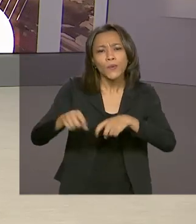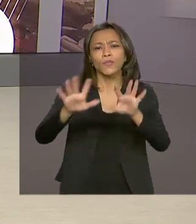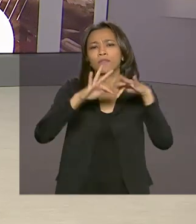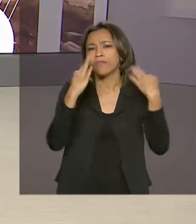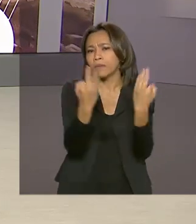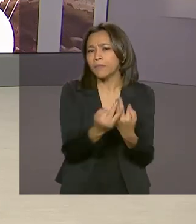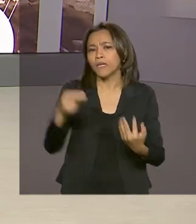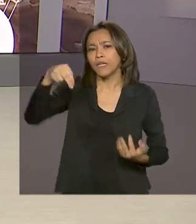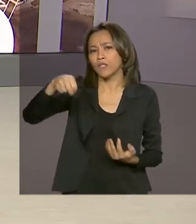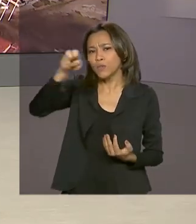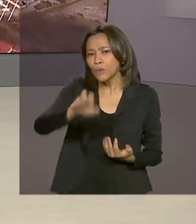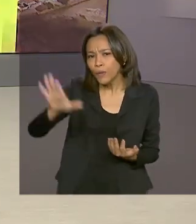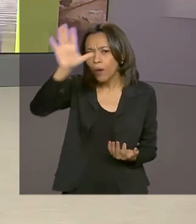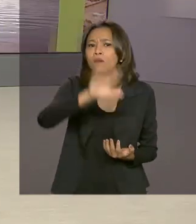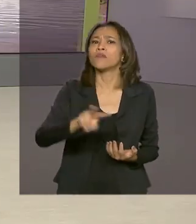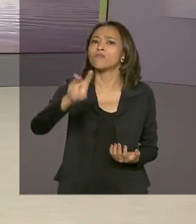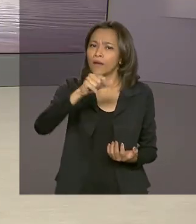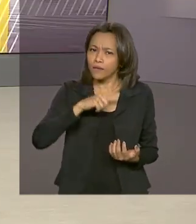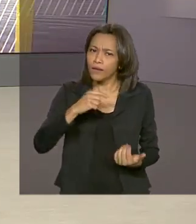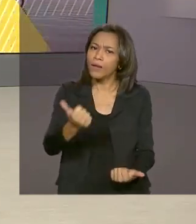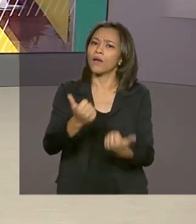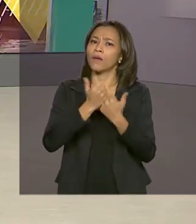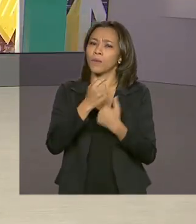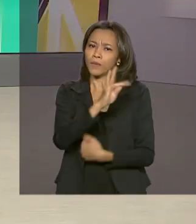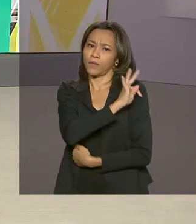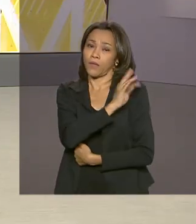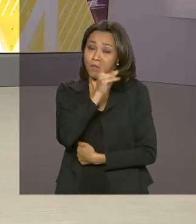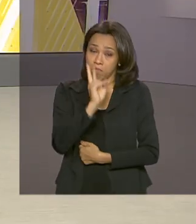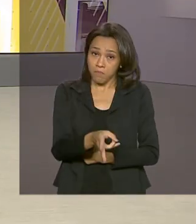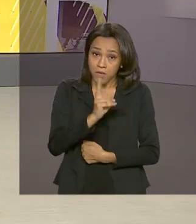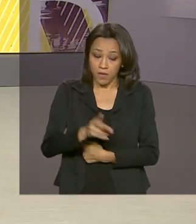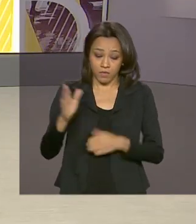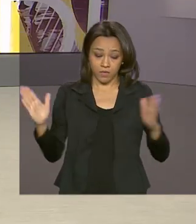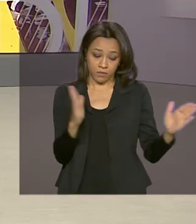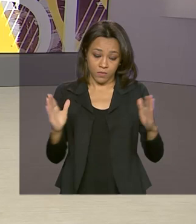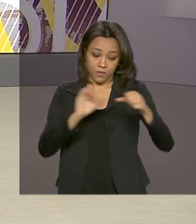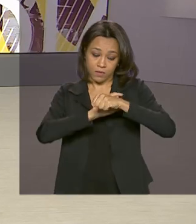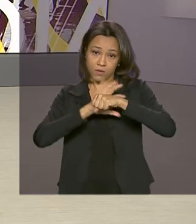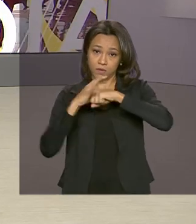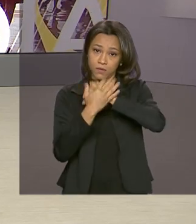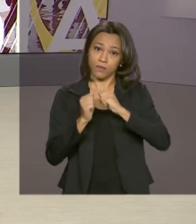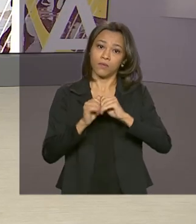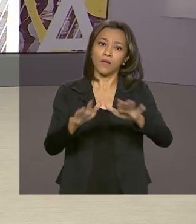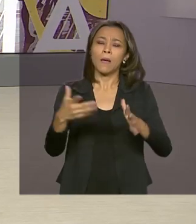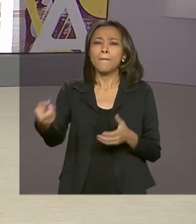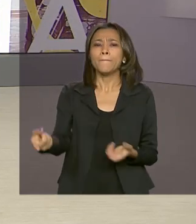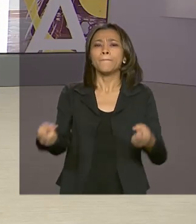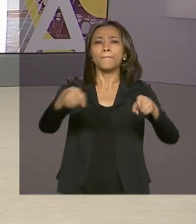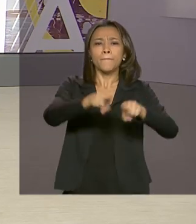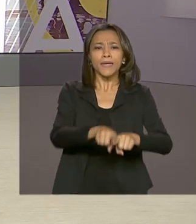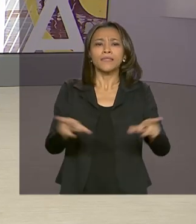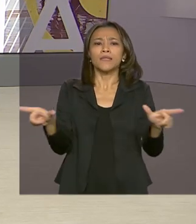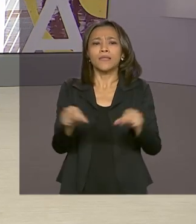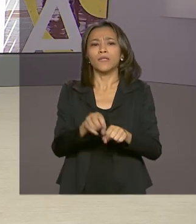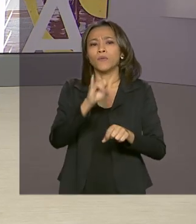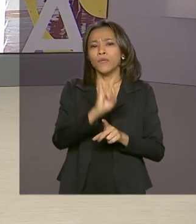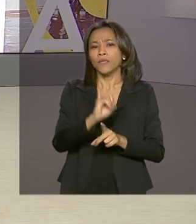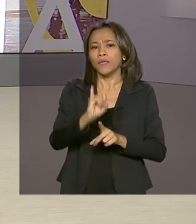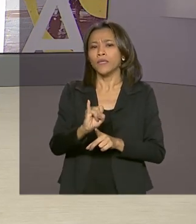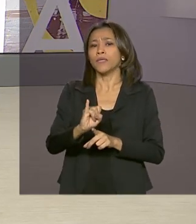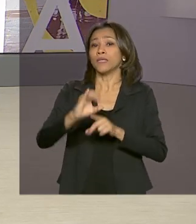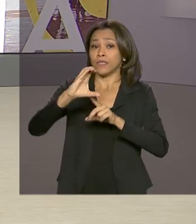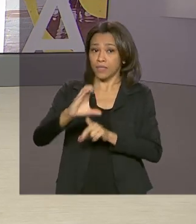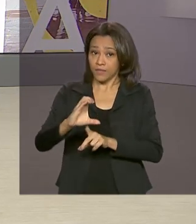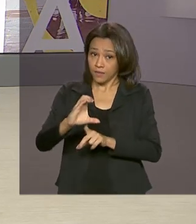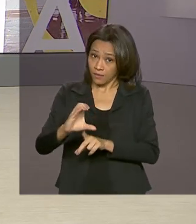assistência técnica mesmo durante a pandemia. Uma parceria do governo brasileiro com o Instituto Interamericano de Cooperação para